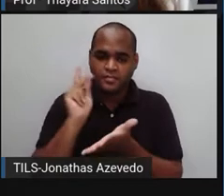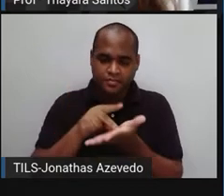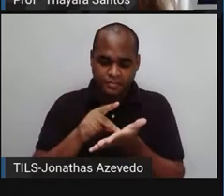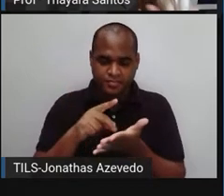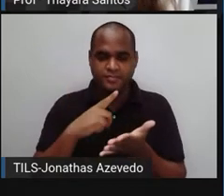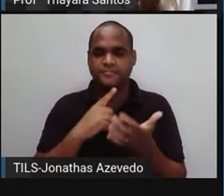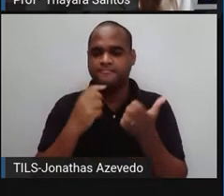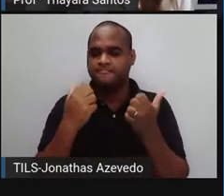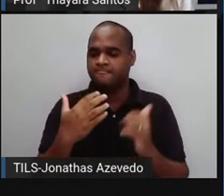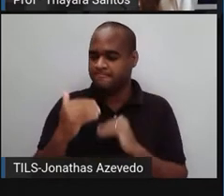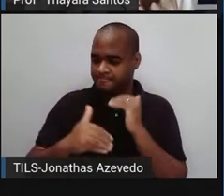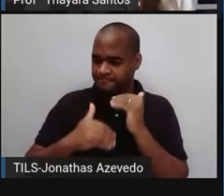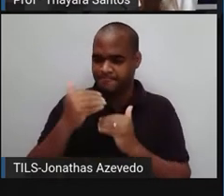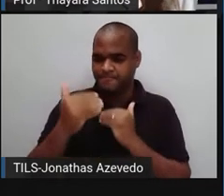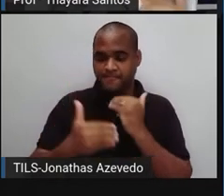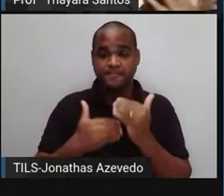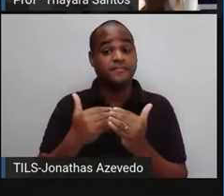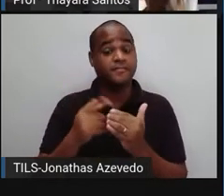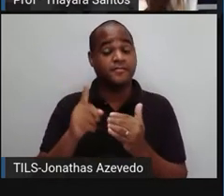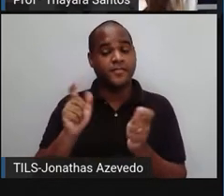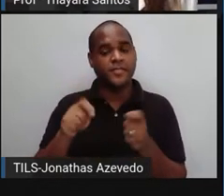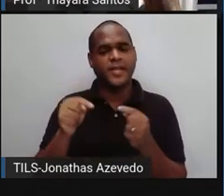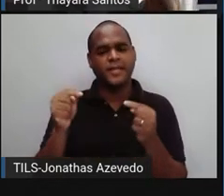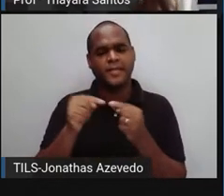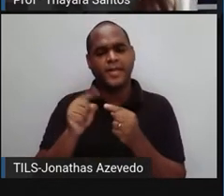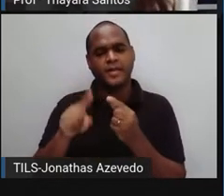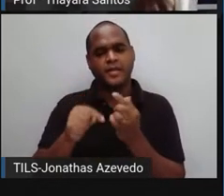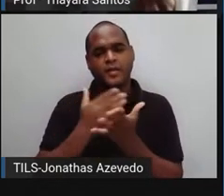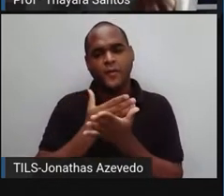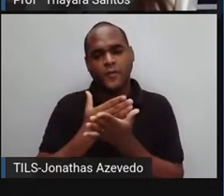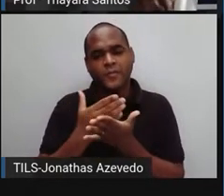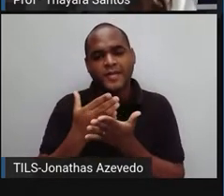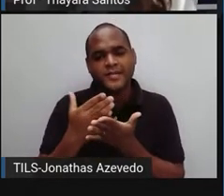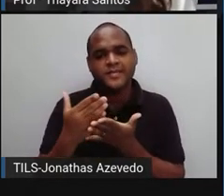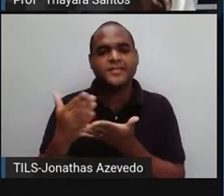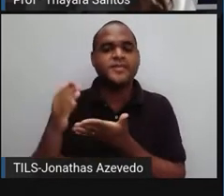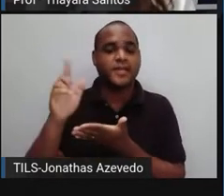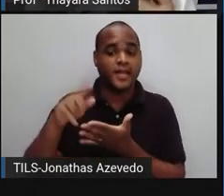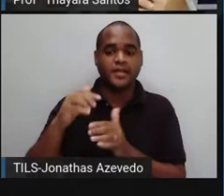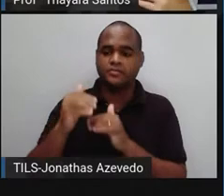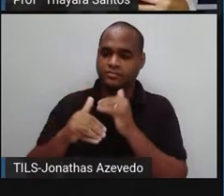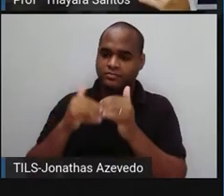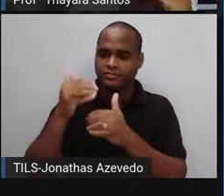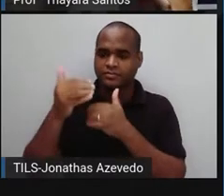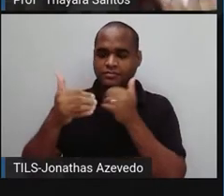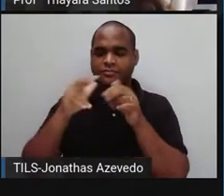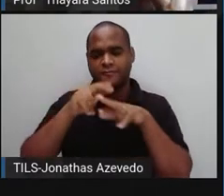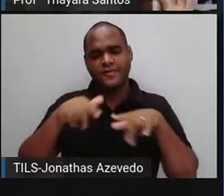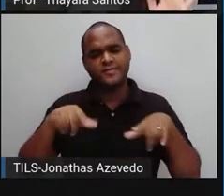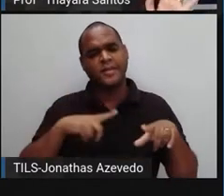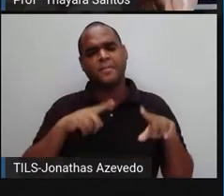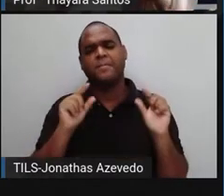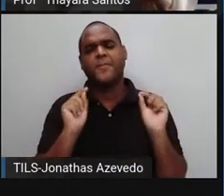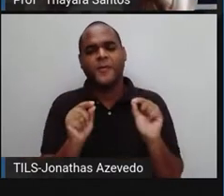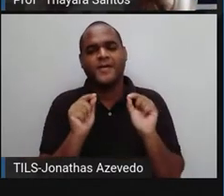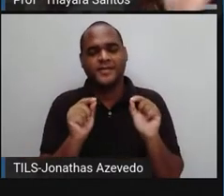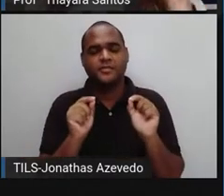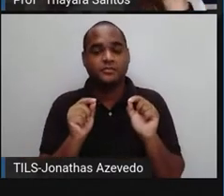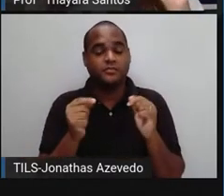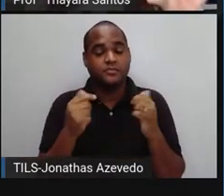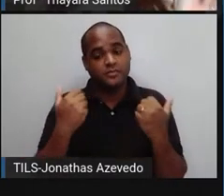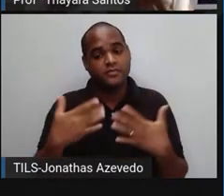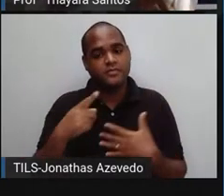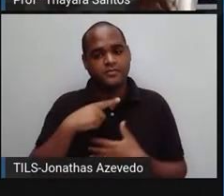esse processo de decomposição que é o início do processo da ciclagem de nutrientes. O que quer dizer isso? Quer dizer que